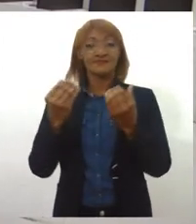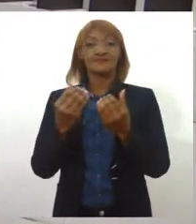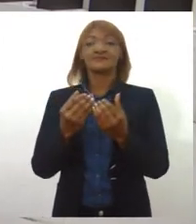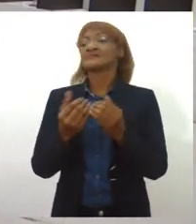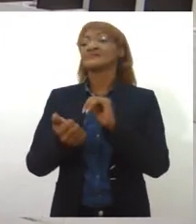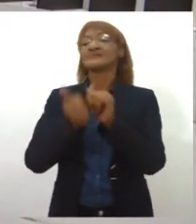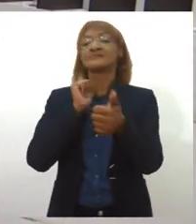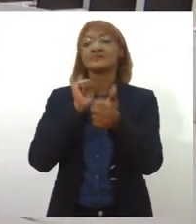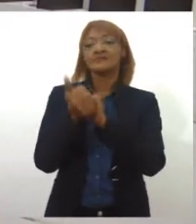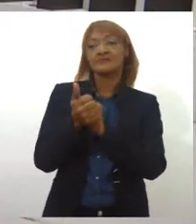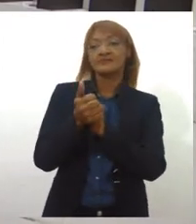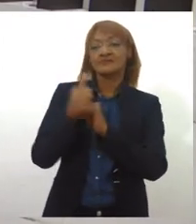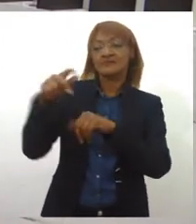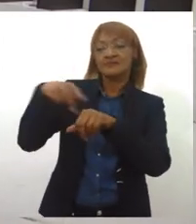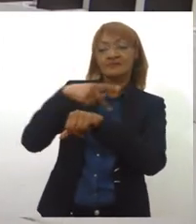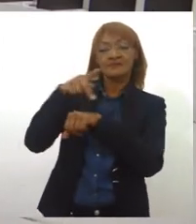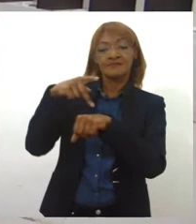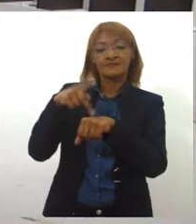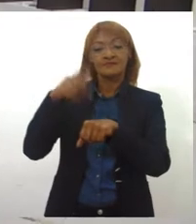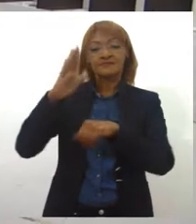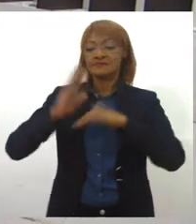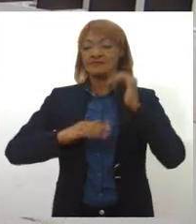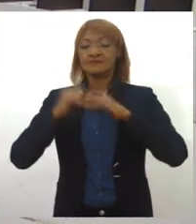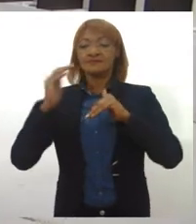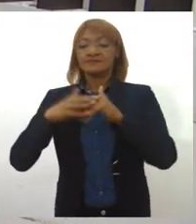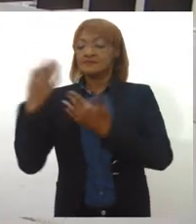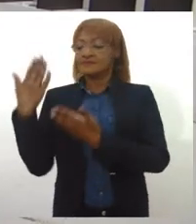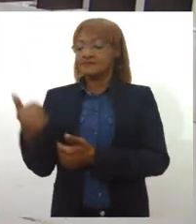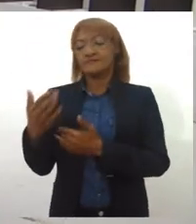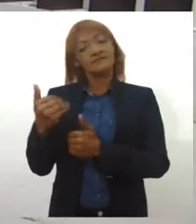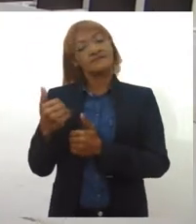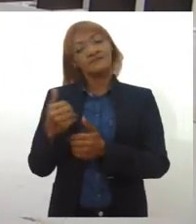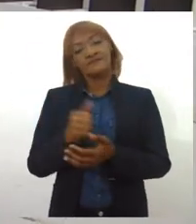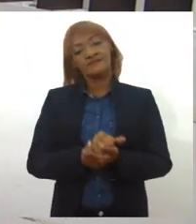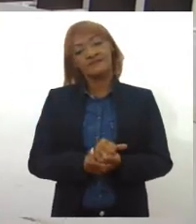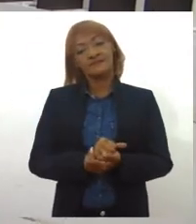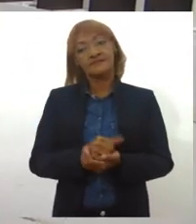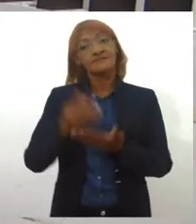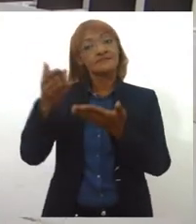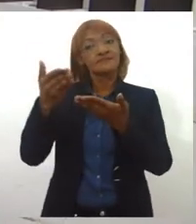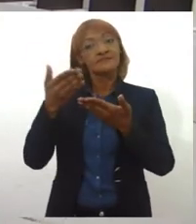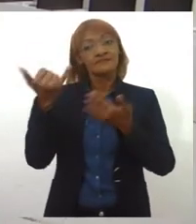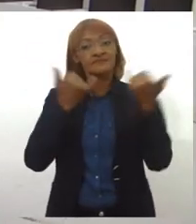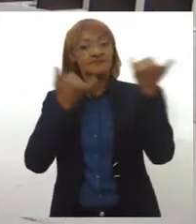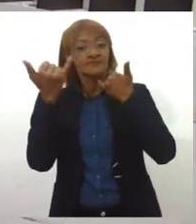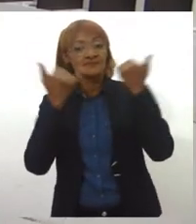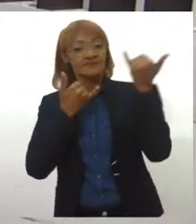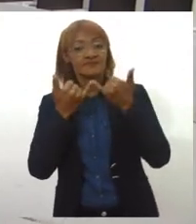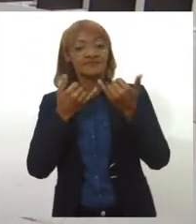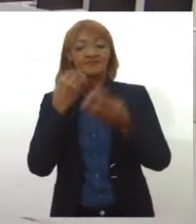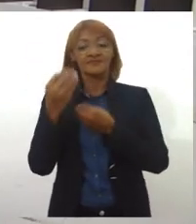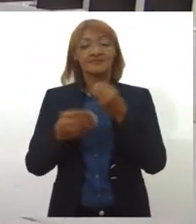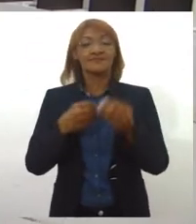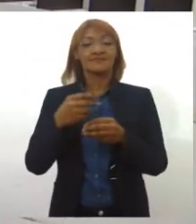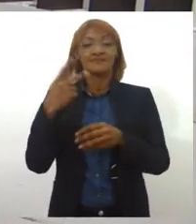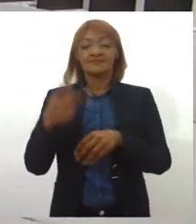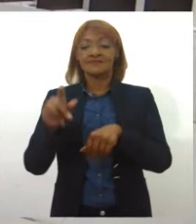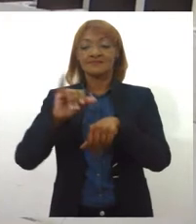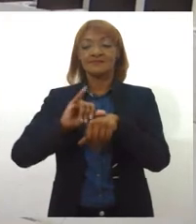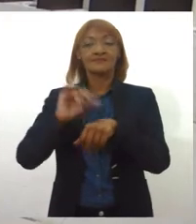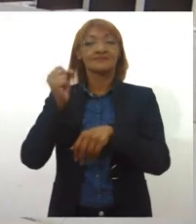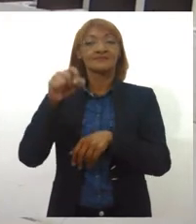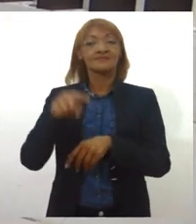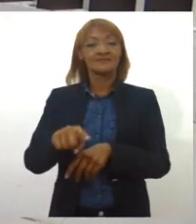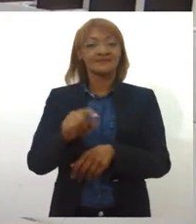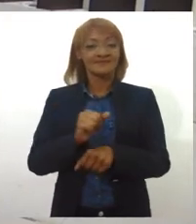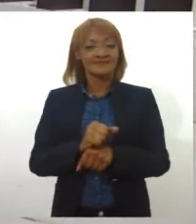país, visando a formação de atletas jovens para as Olimpíadas. Para nos dar mais informações sobre a nomeação da capital sergipana como sede do